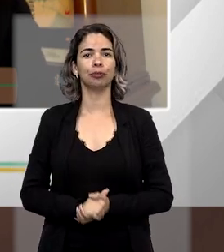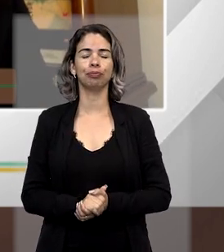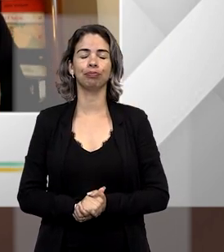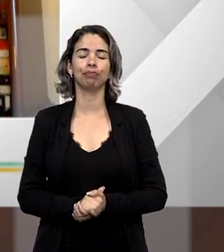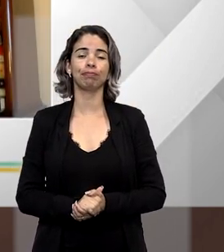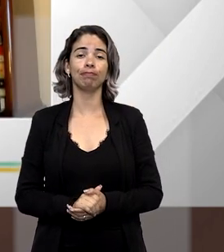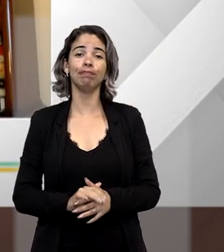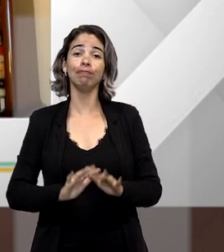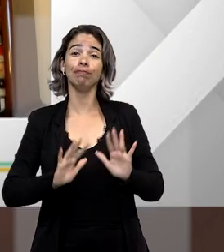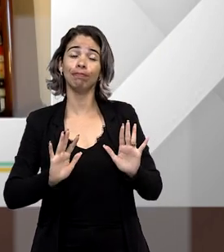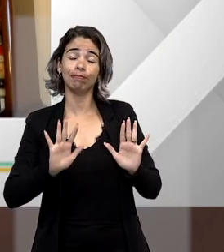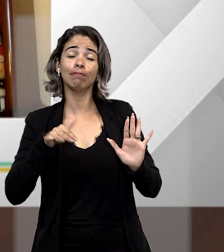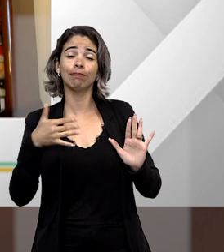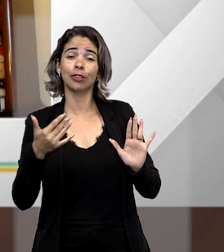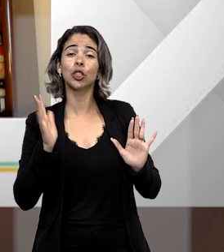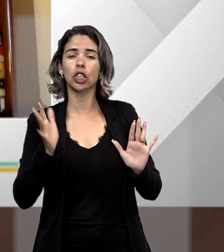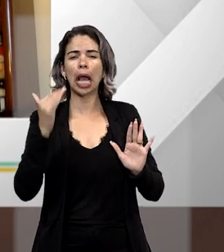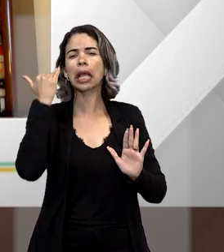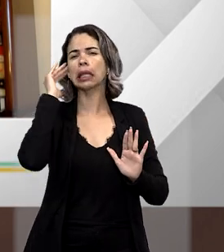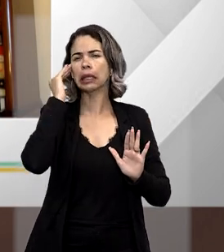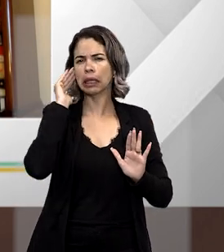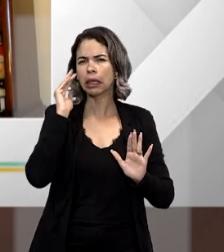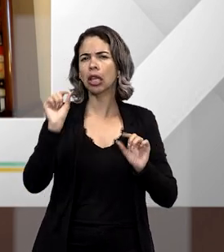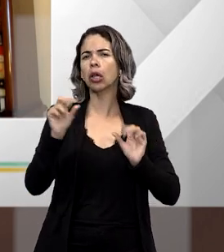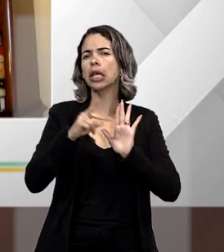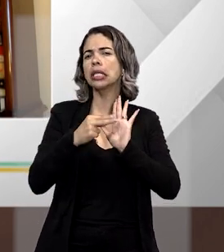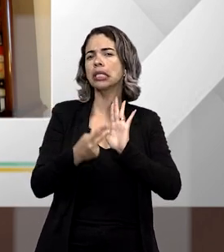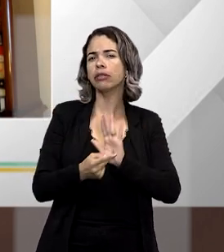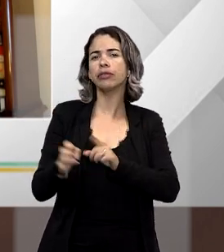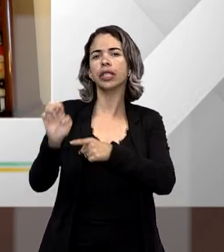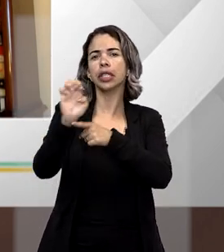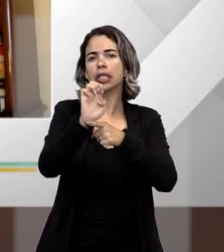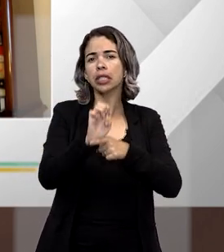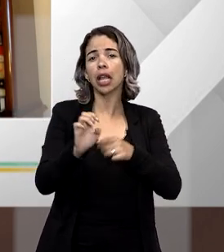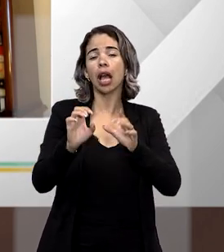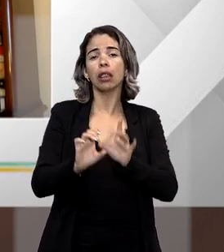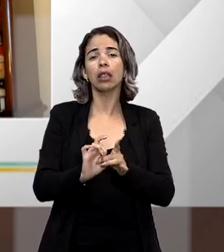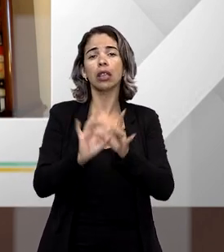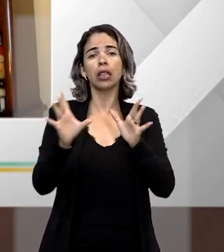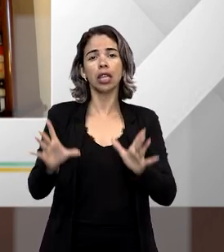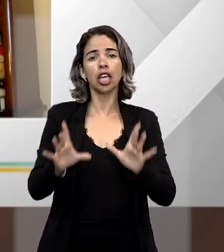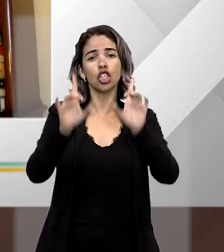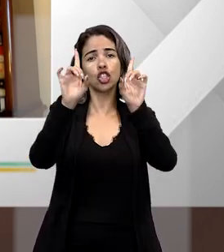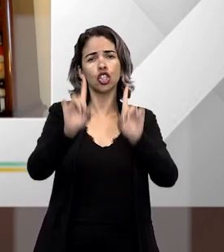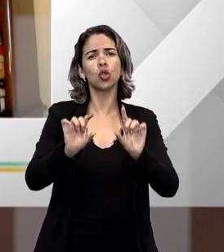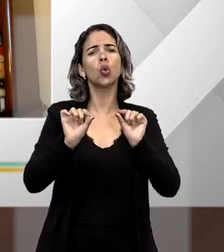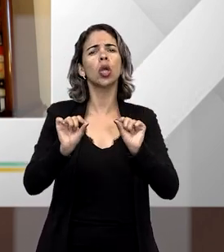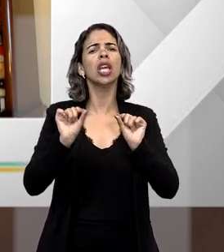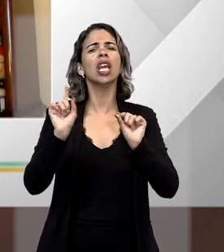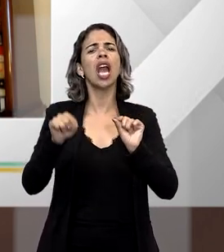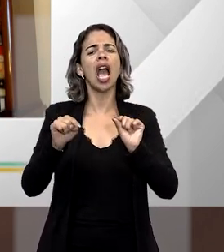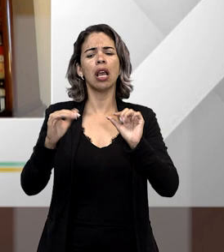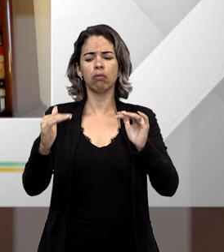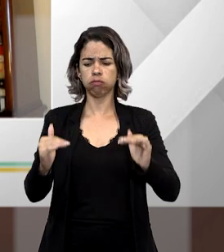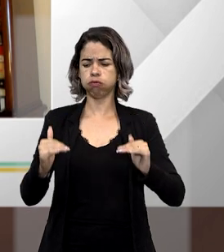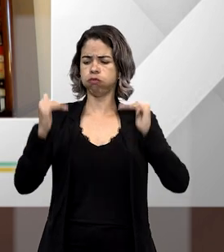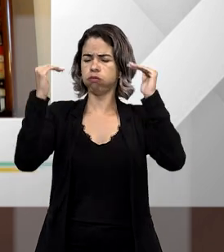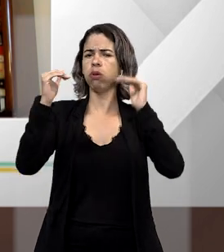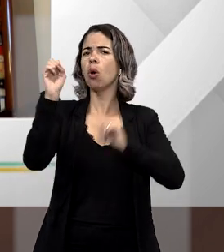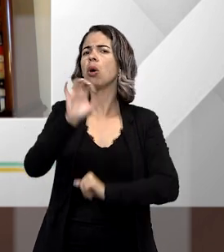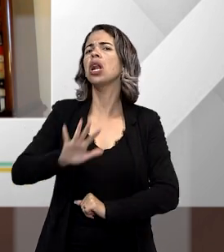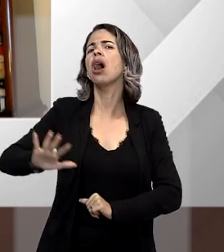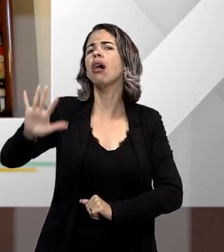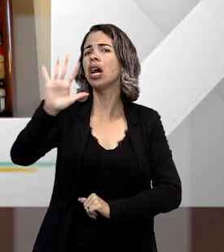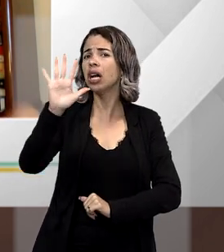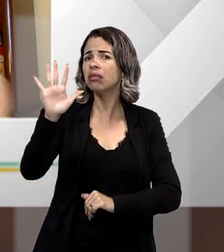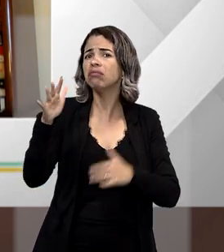Professor René, já que a gente já definiu o que seria Estado Democrático de Direito, o que seria, então, soberania nacional no conceito dessas duas